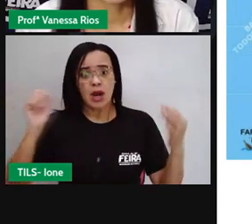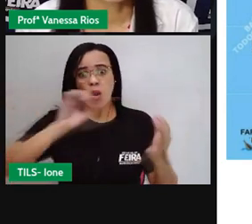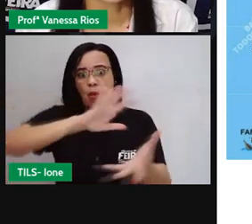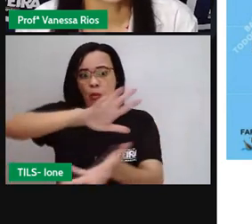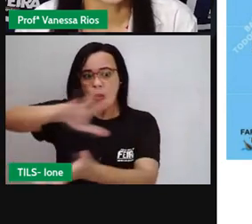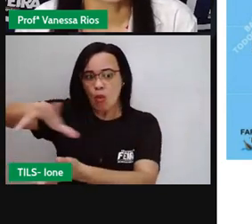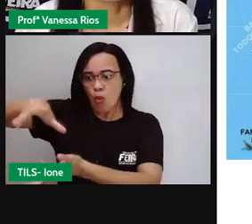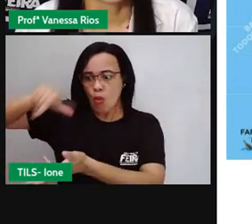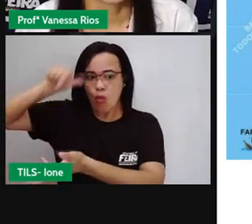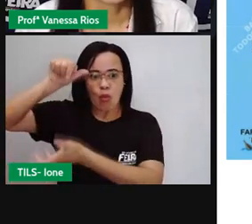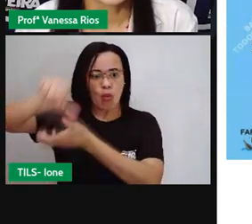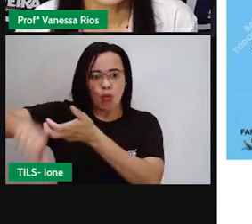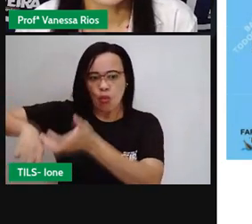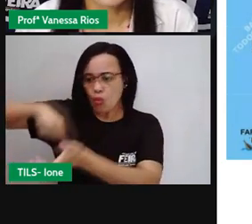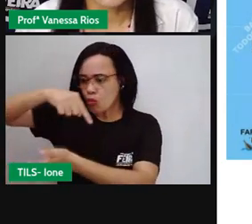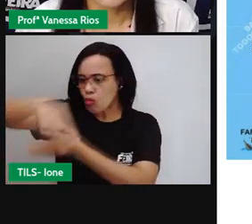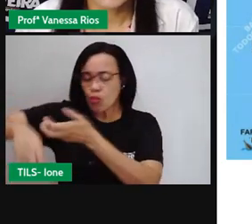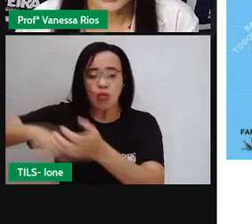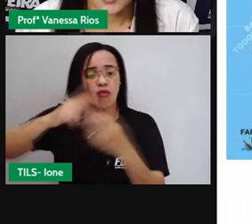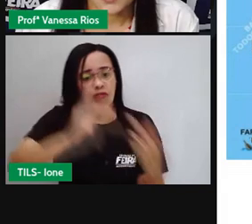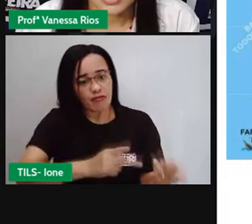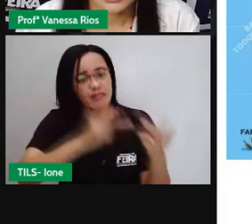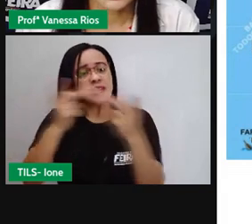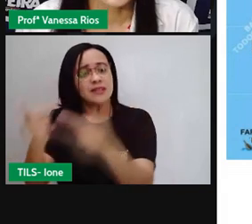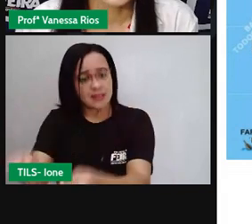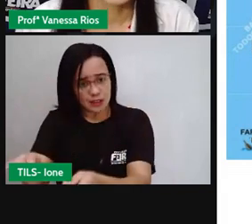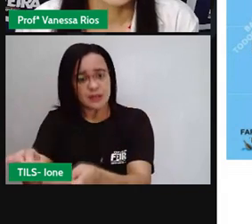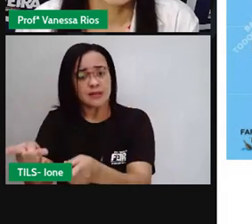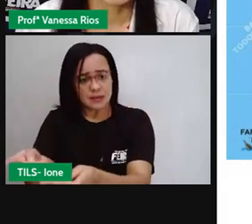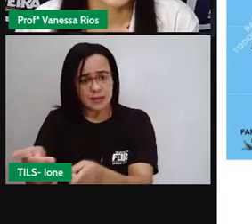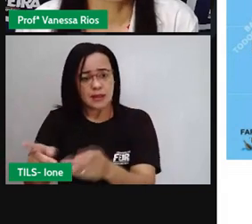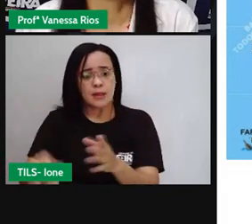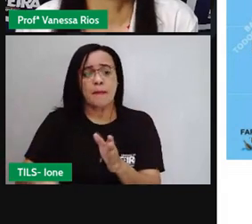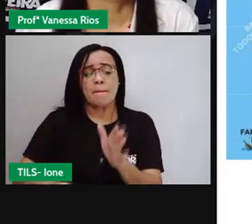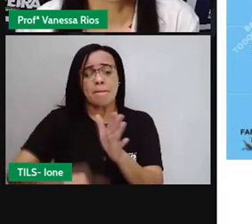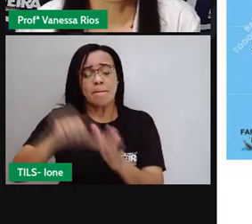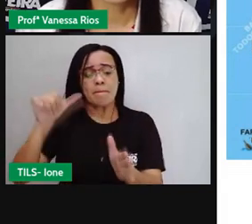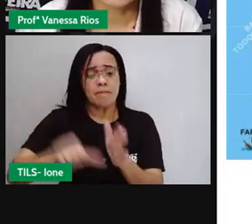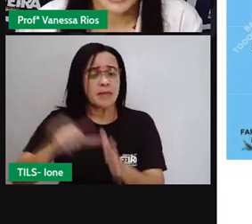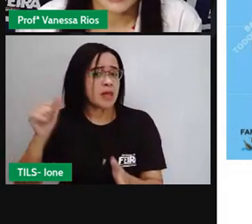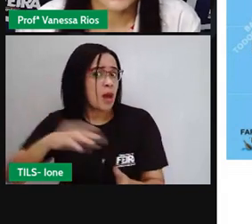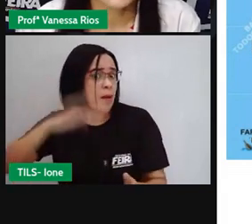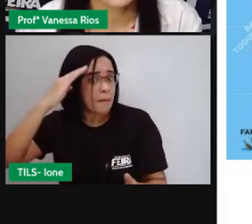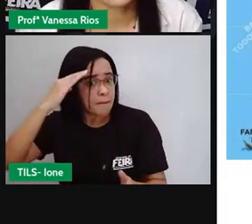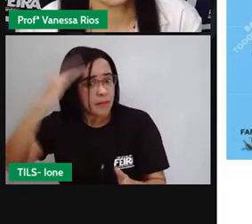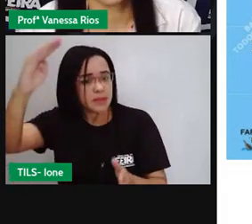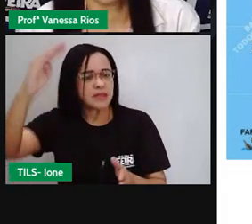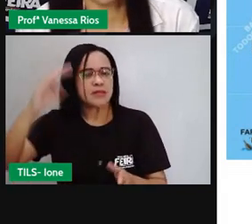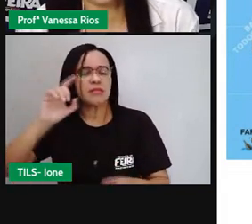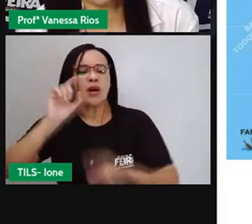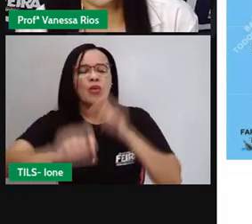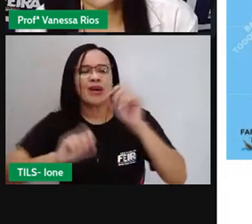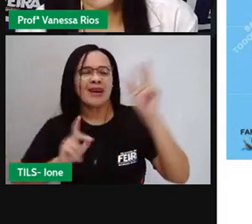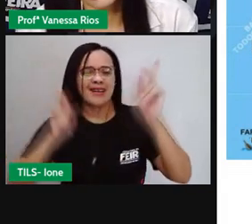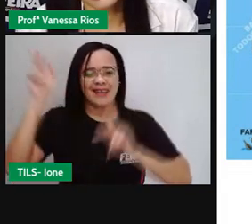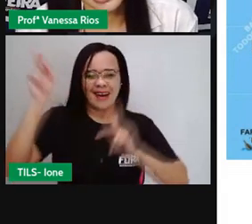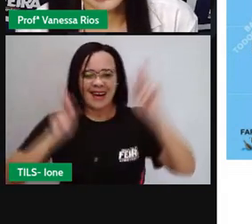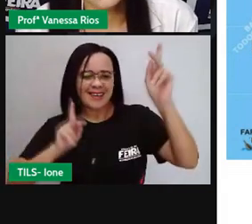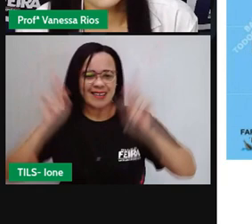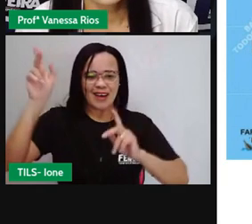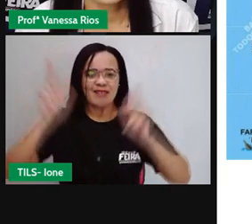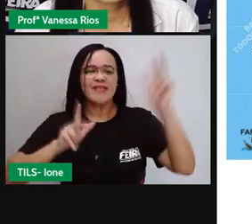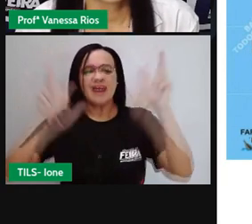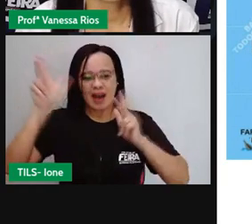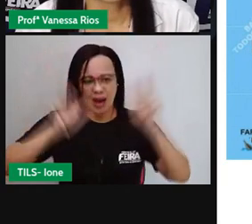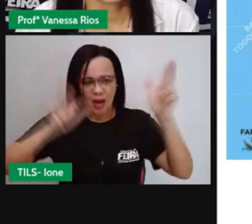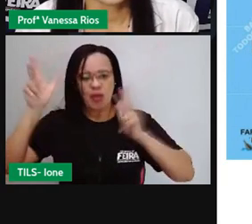que é uma festa aí conhecida mundialmente, né? Como um patrimônio aí cultural. É declarada como um patrimônio cultural.